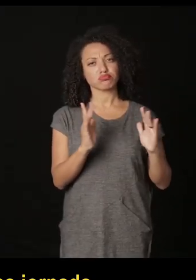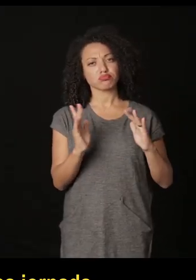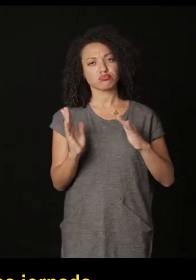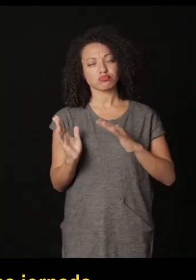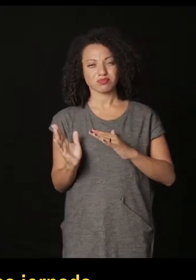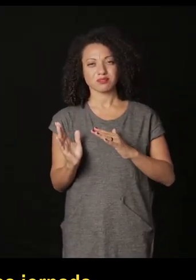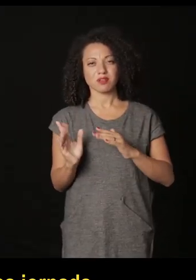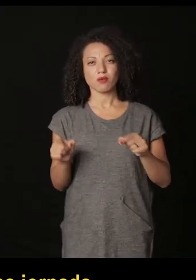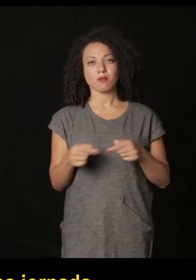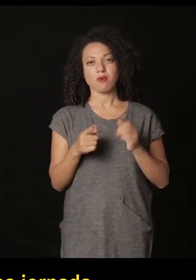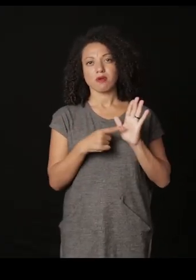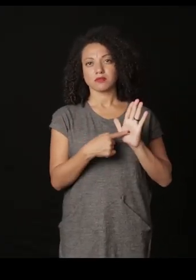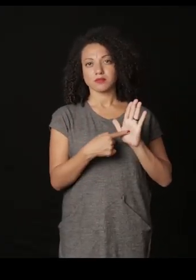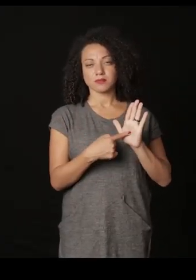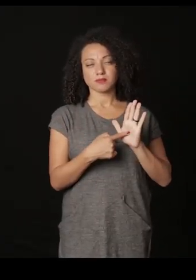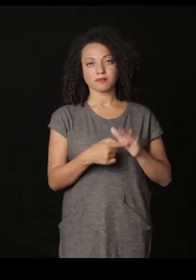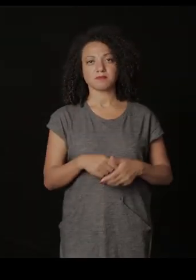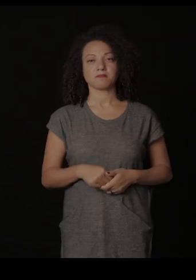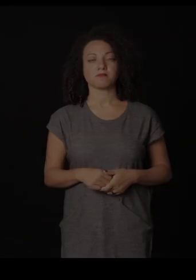da exposição